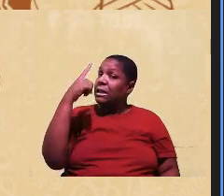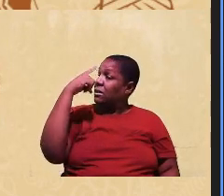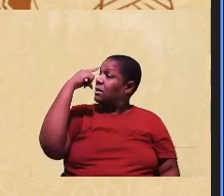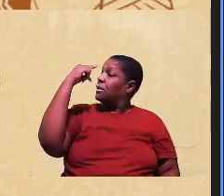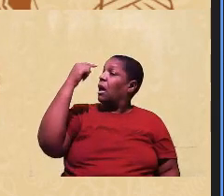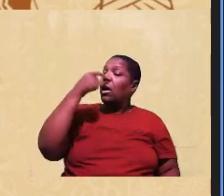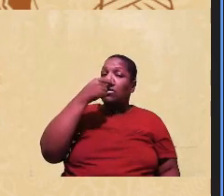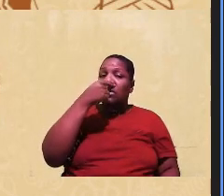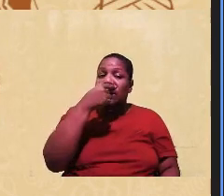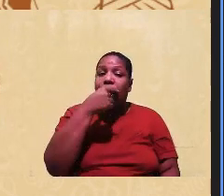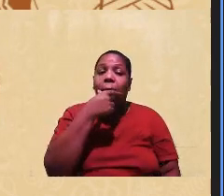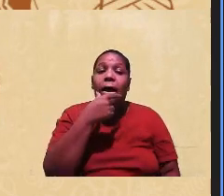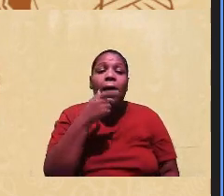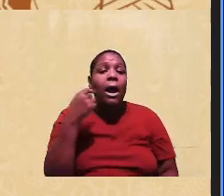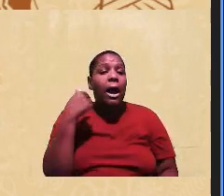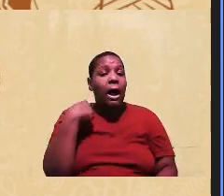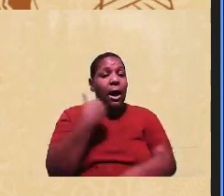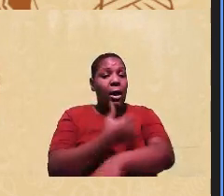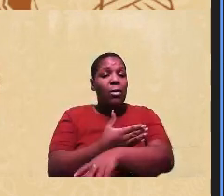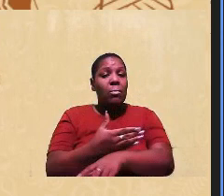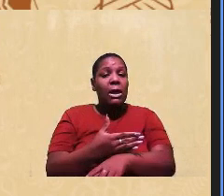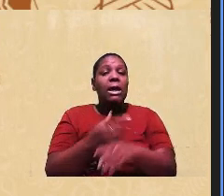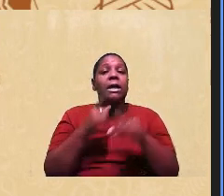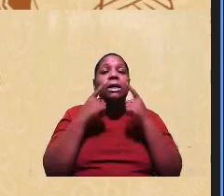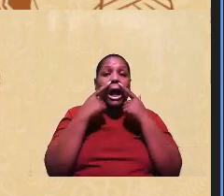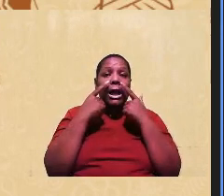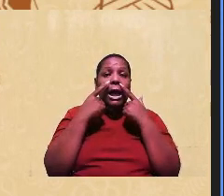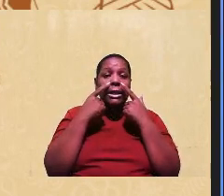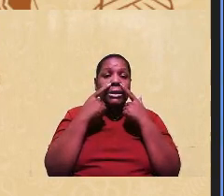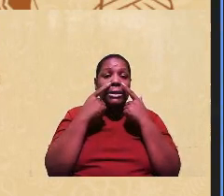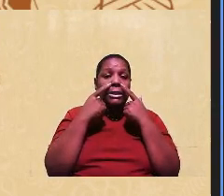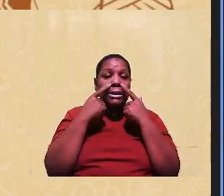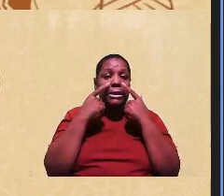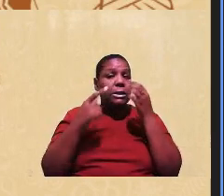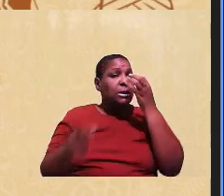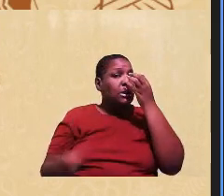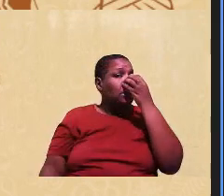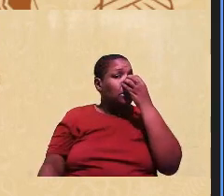por exemplo, uma pessoa branca, ela pega um nariz, quer o nariz